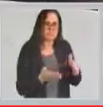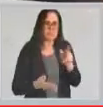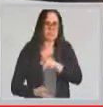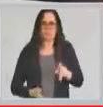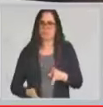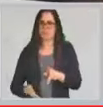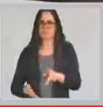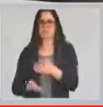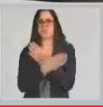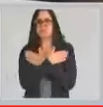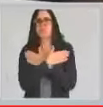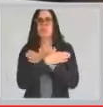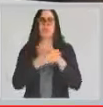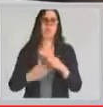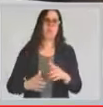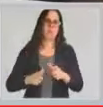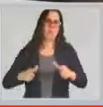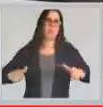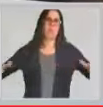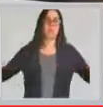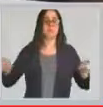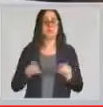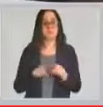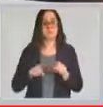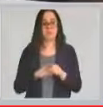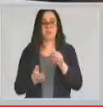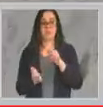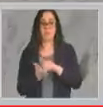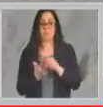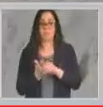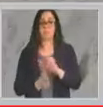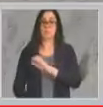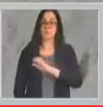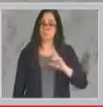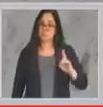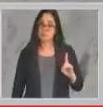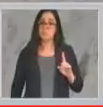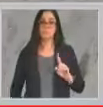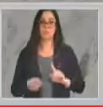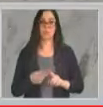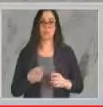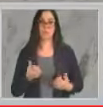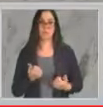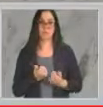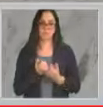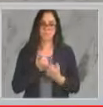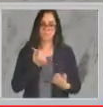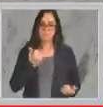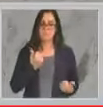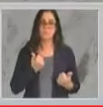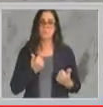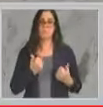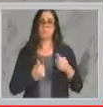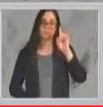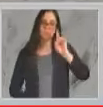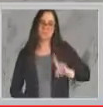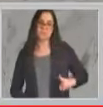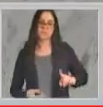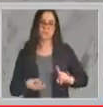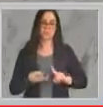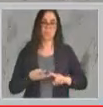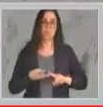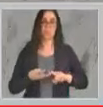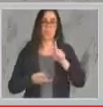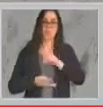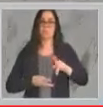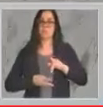discutimos há pouco aqui a demissão de professores coordenadores, vice-diretores, de professores mediadores que foram